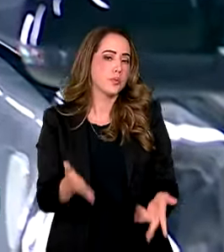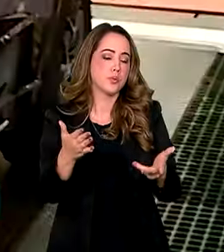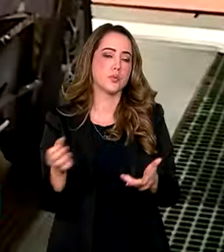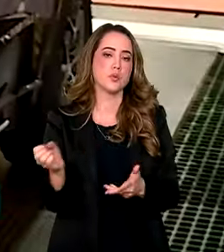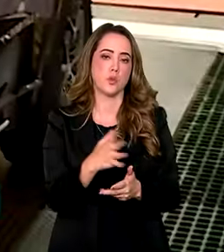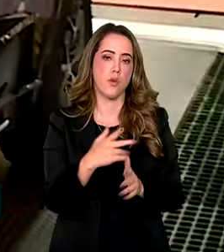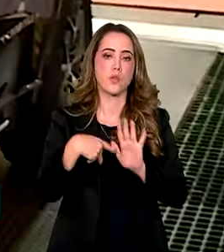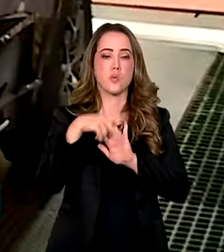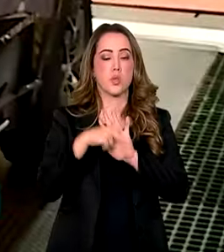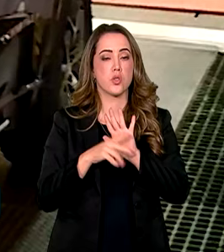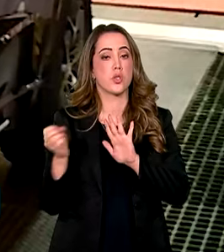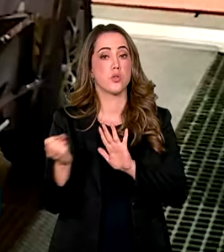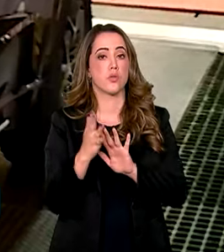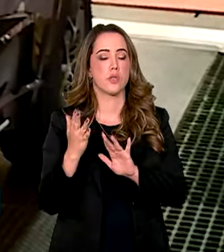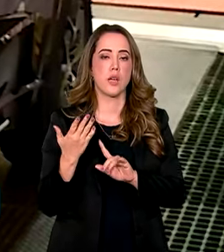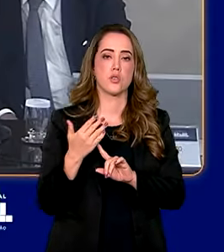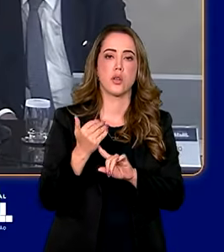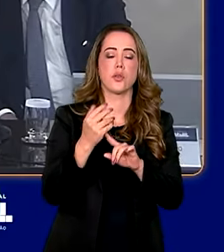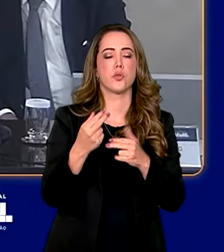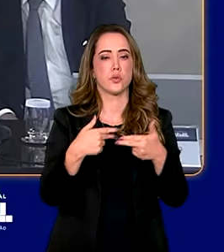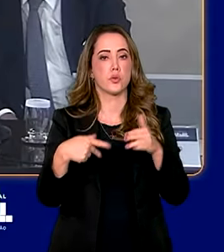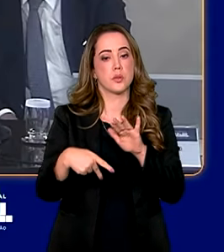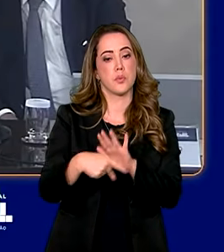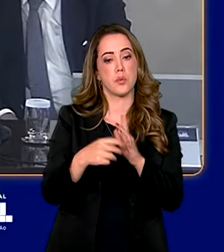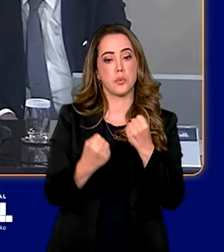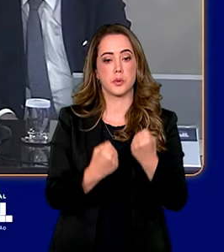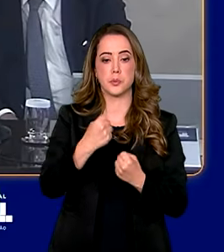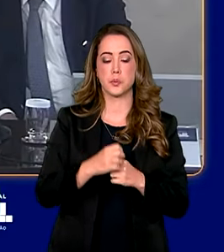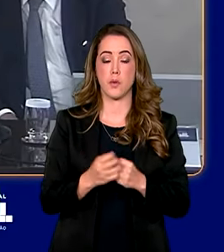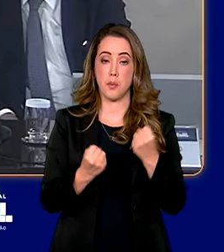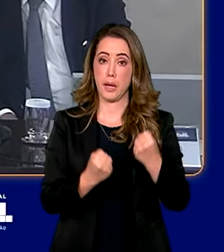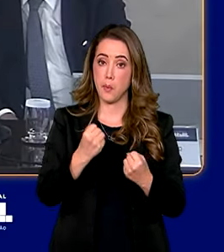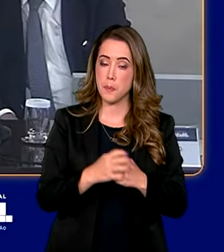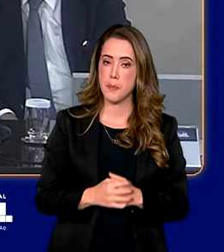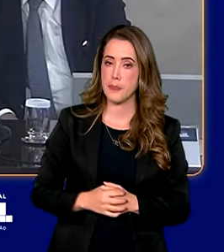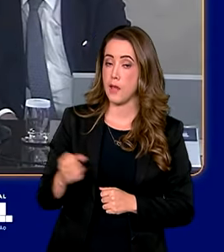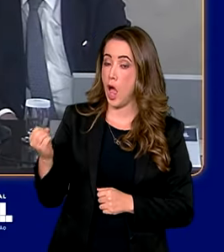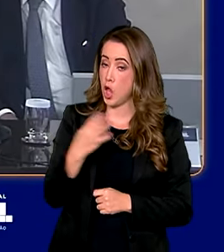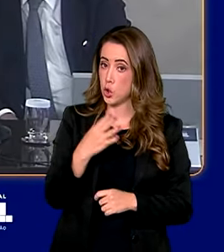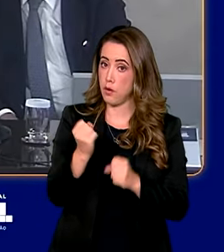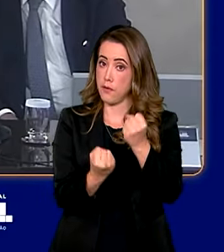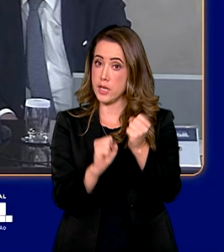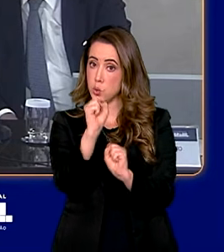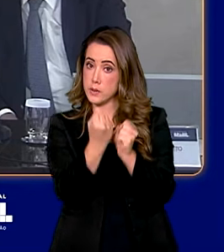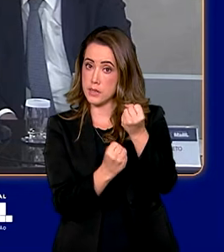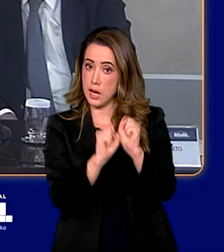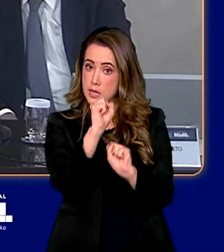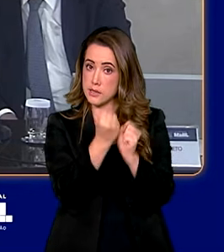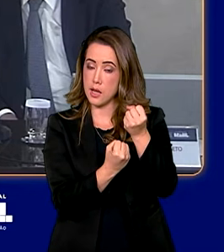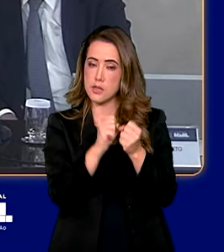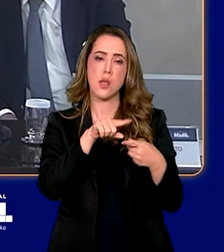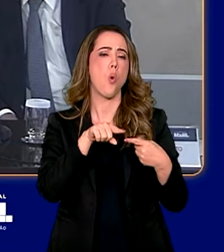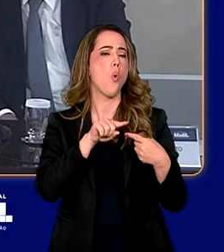inovação e eficiência em autopeças. A neoindustrialização, como bem destacada, é baseada na